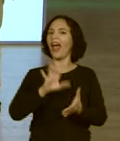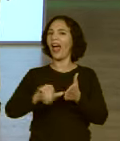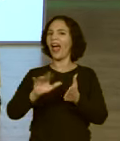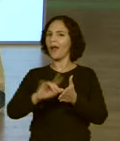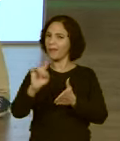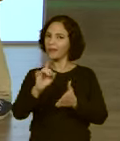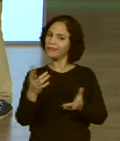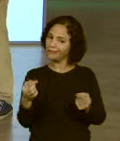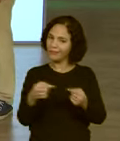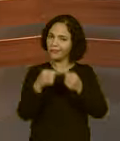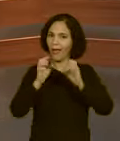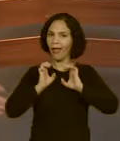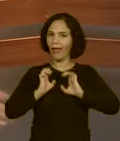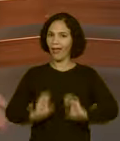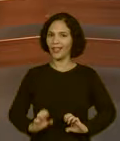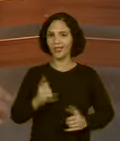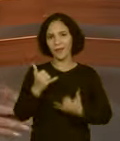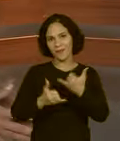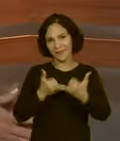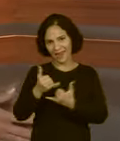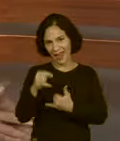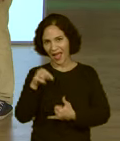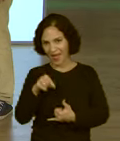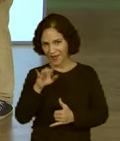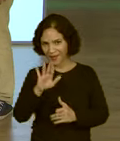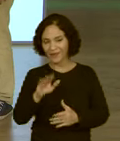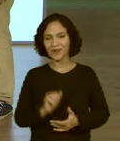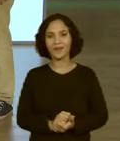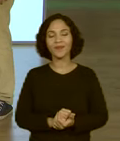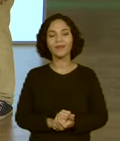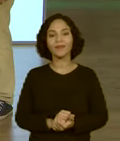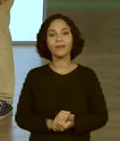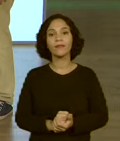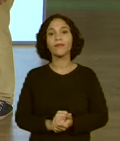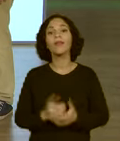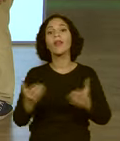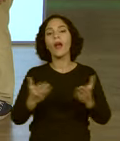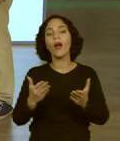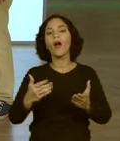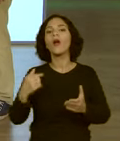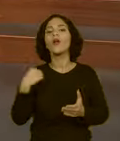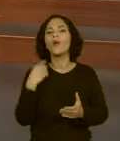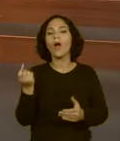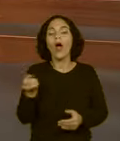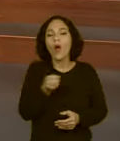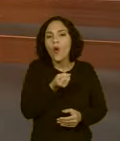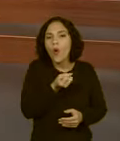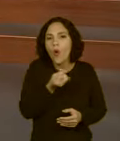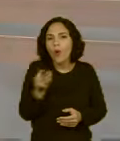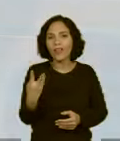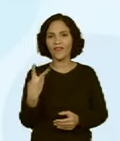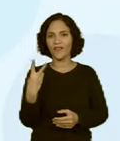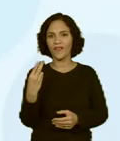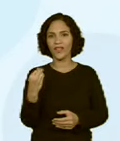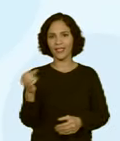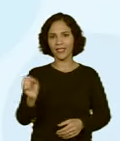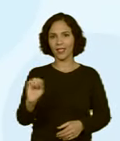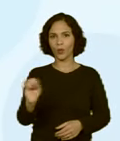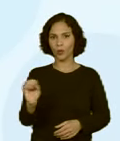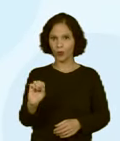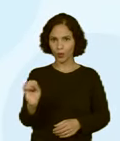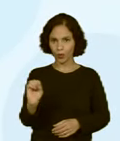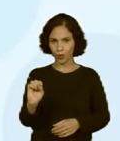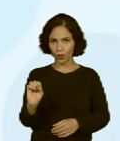Vamos ser éticos aqui na nossa brincadeira. Então, nós vamos fazer uma contagem de 20 segundos e